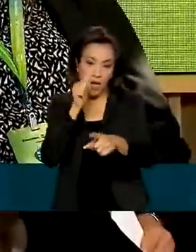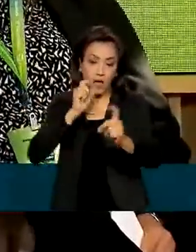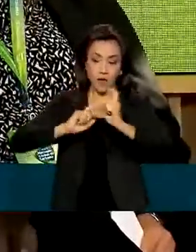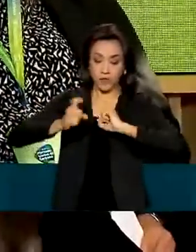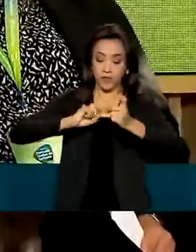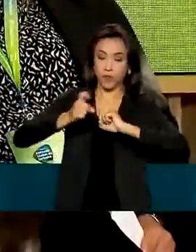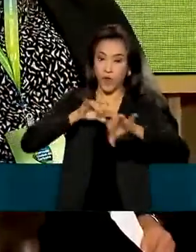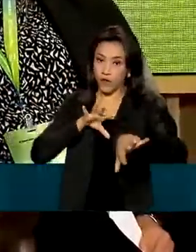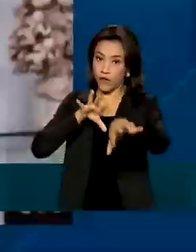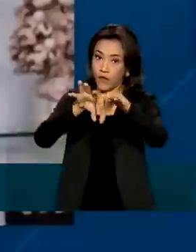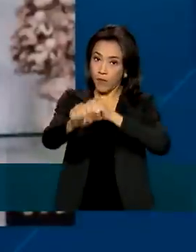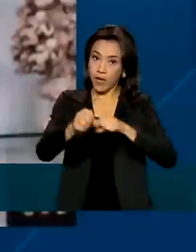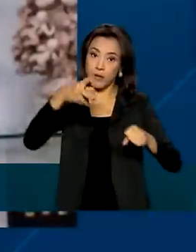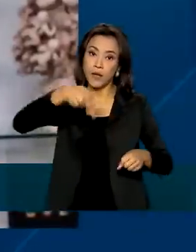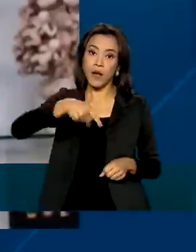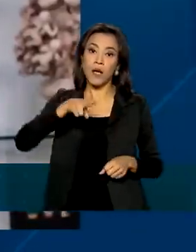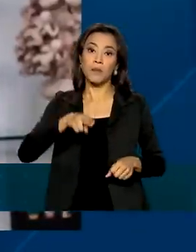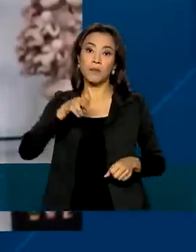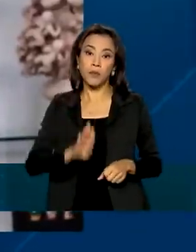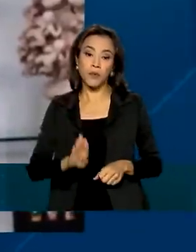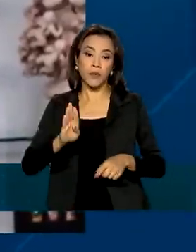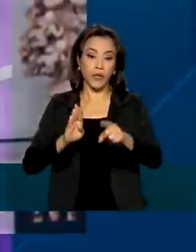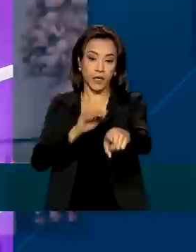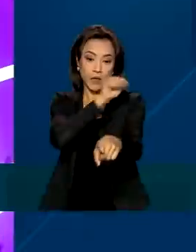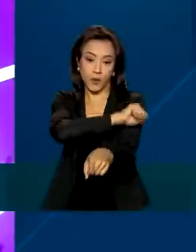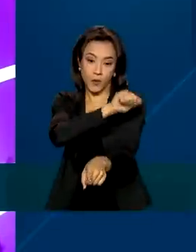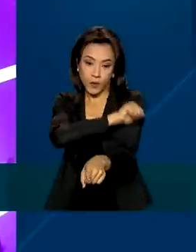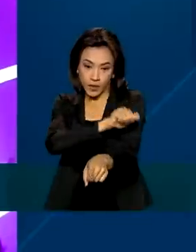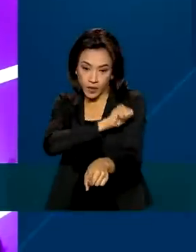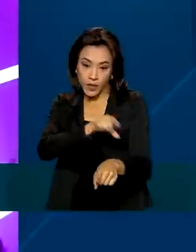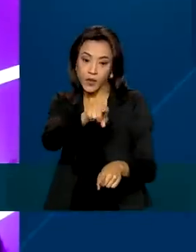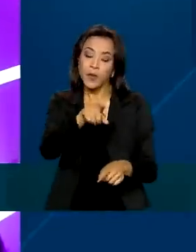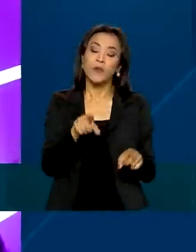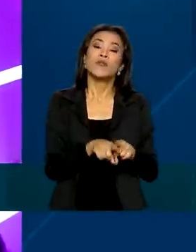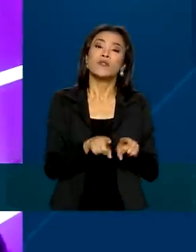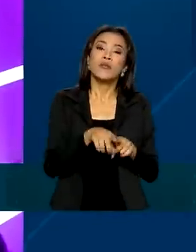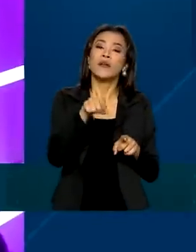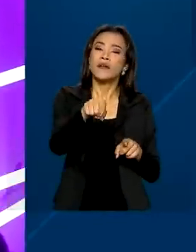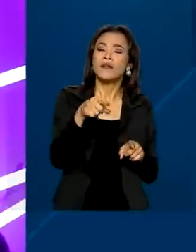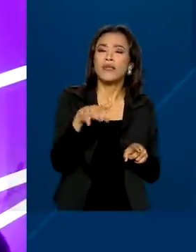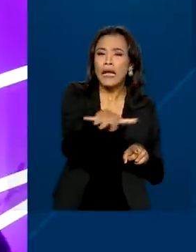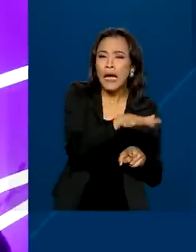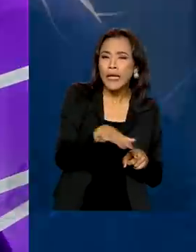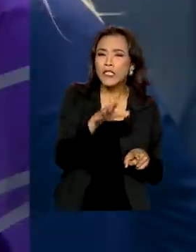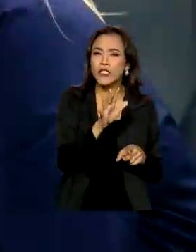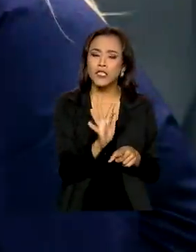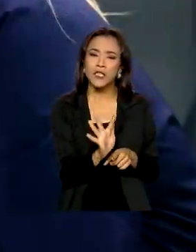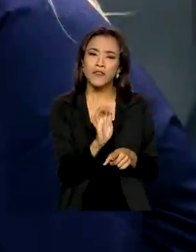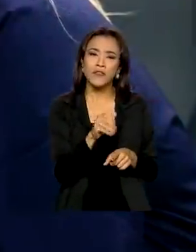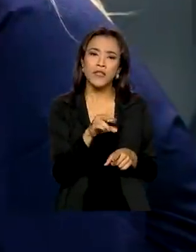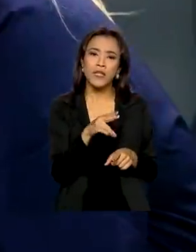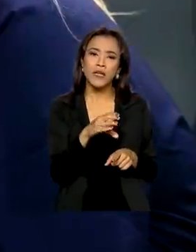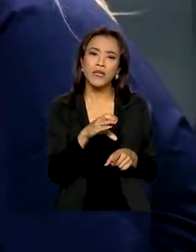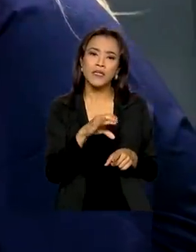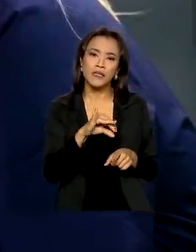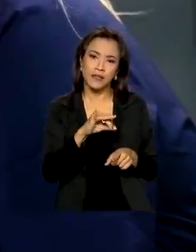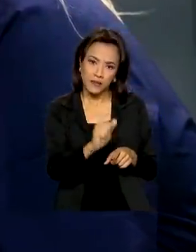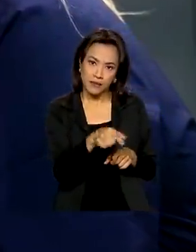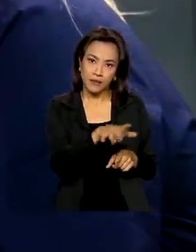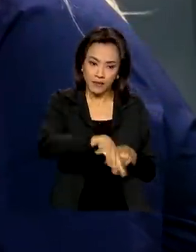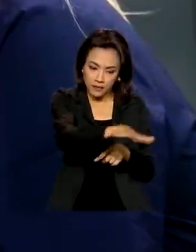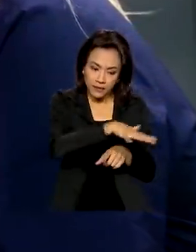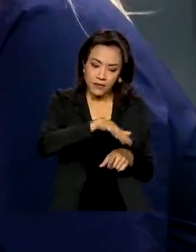empresa, formada pela PUC do Rio de Janeiro, com MBA em finanças pelo Instituto Brasileiro de Mercado de Capitais, o IBMEC.